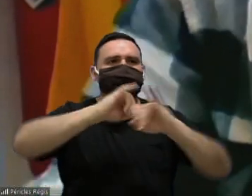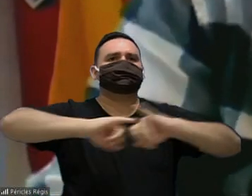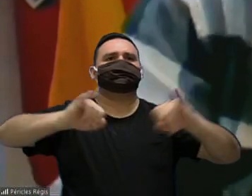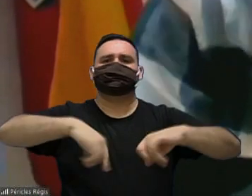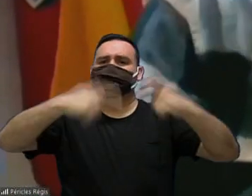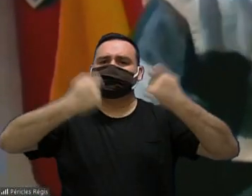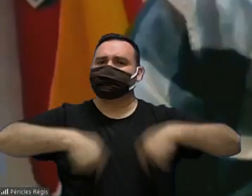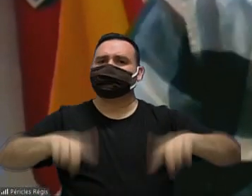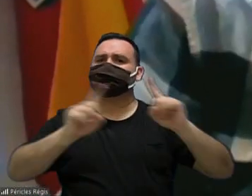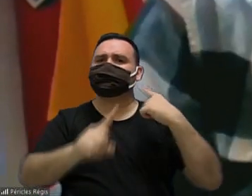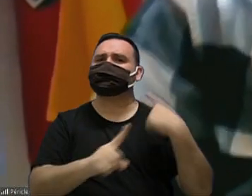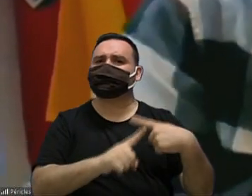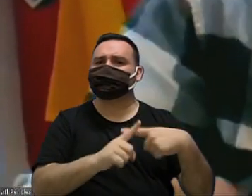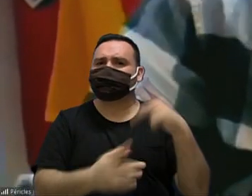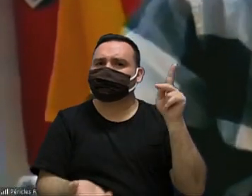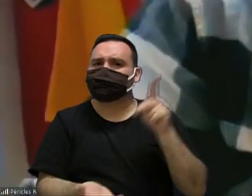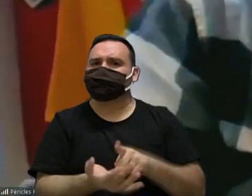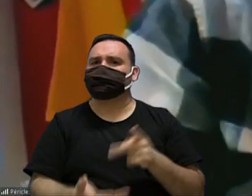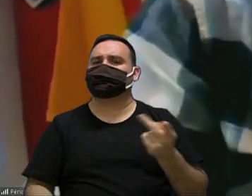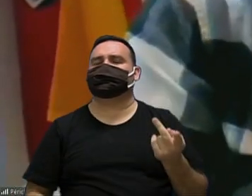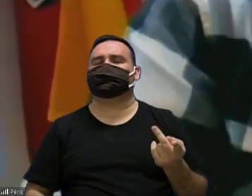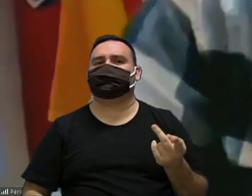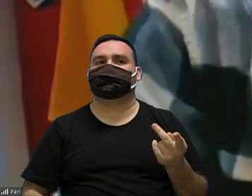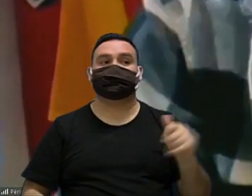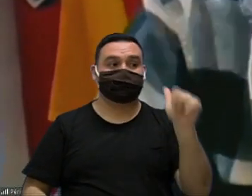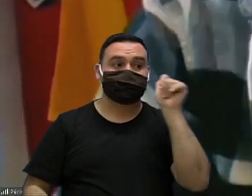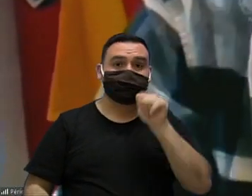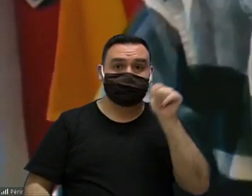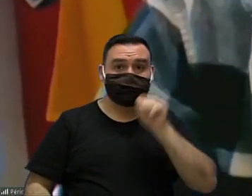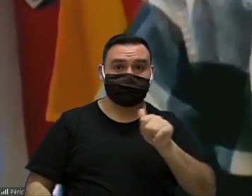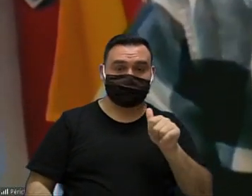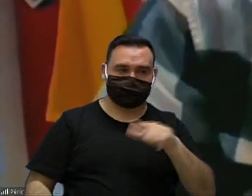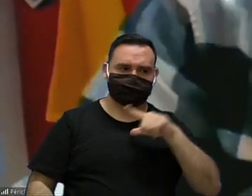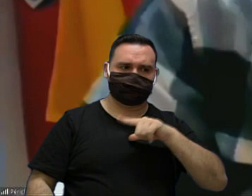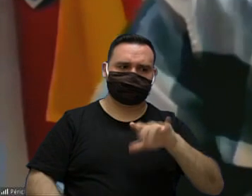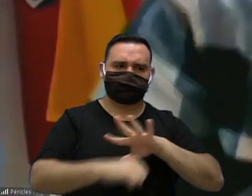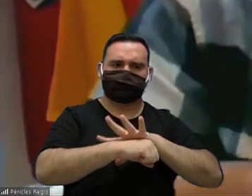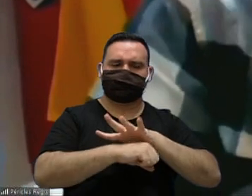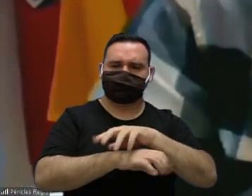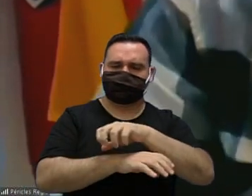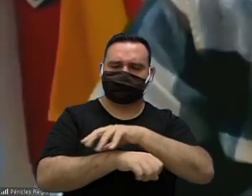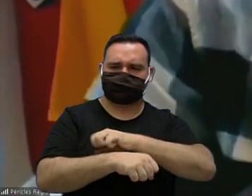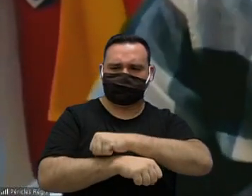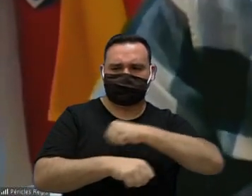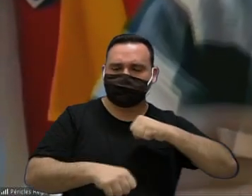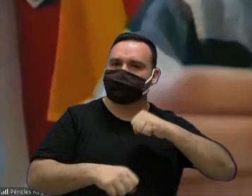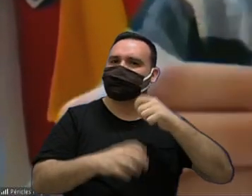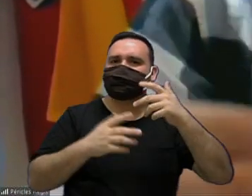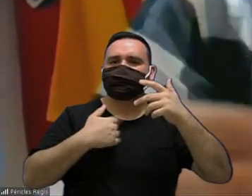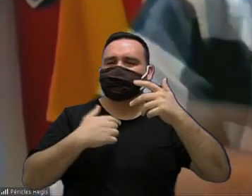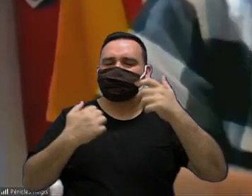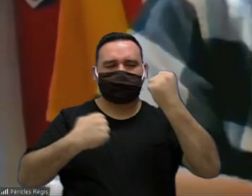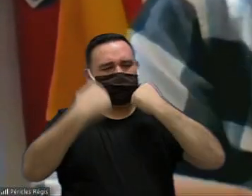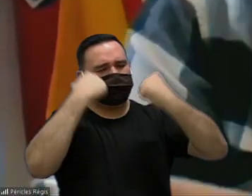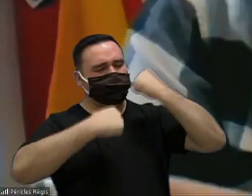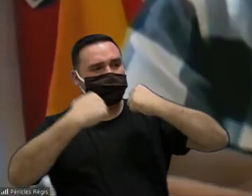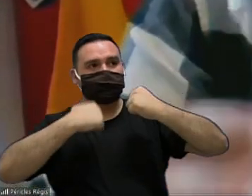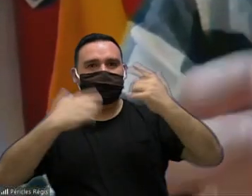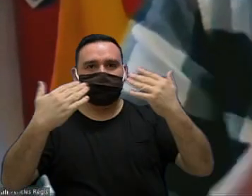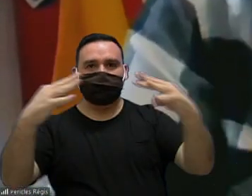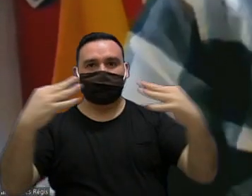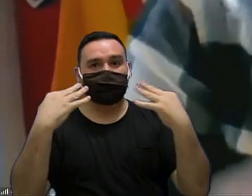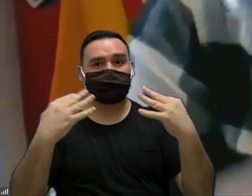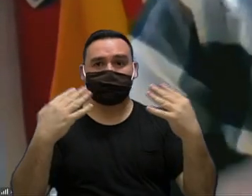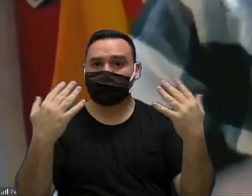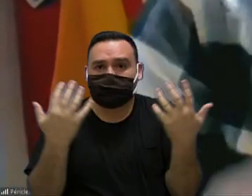porque realmente para a mulher que é agredida ela não quer ter essa visibilidade ela não quer ela não quer ter ela quer